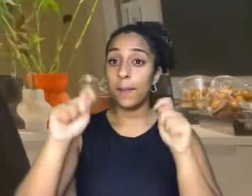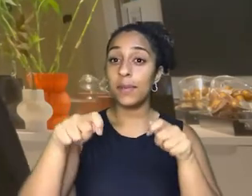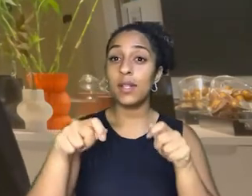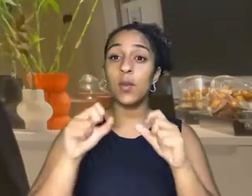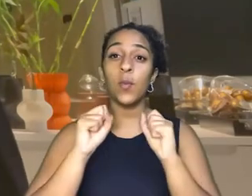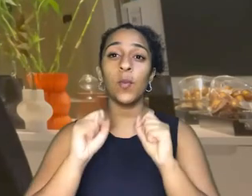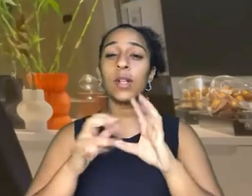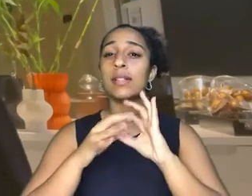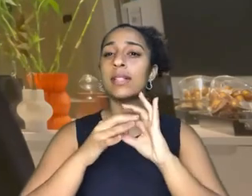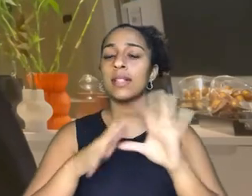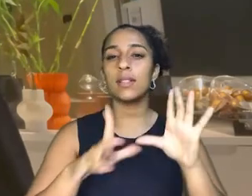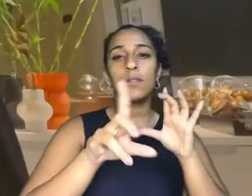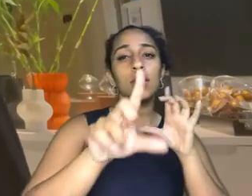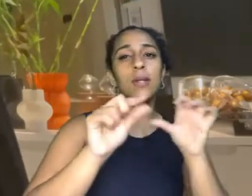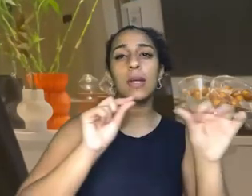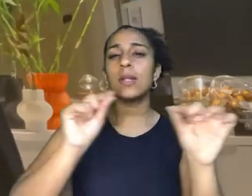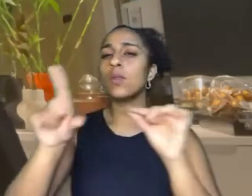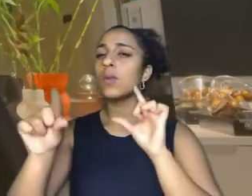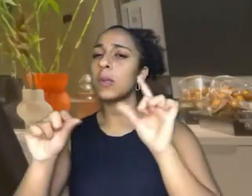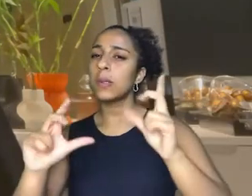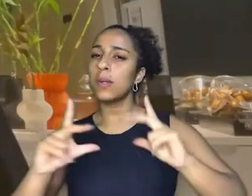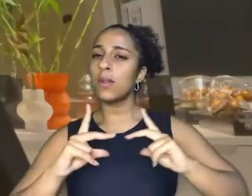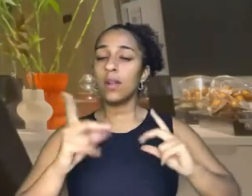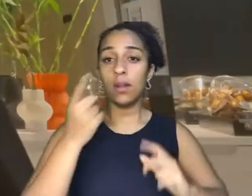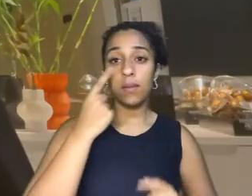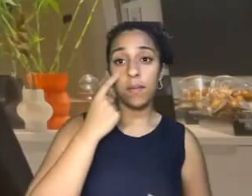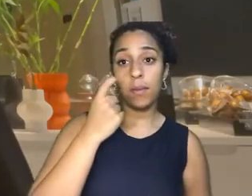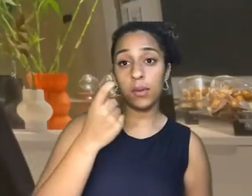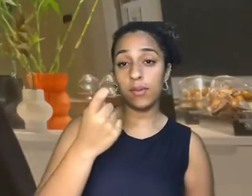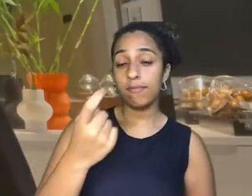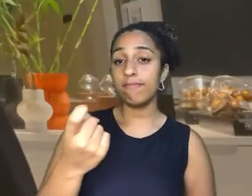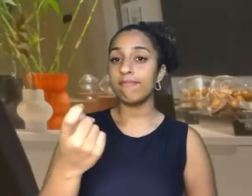uma vez, decisão de acordo com os nossos interesses e conveniências.